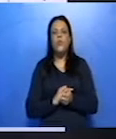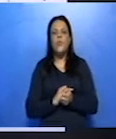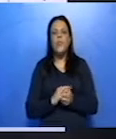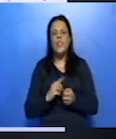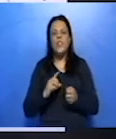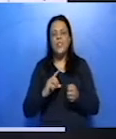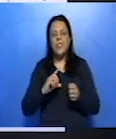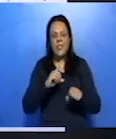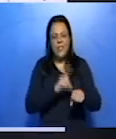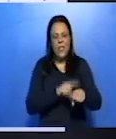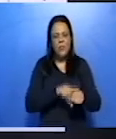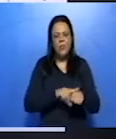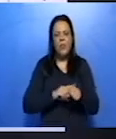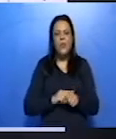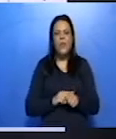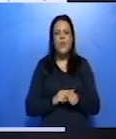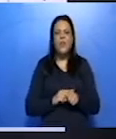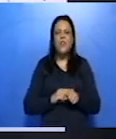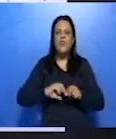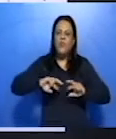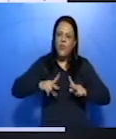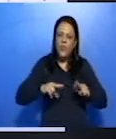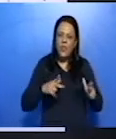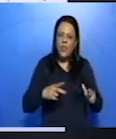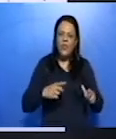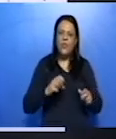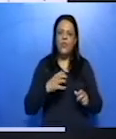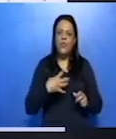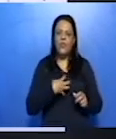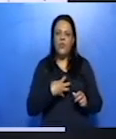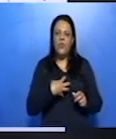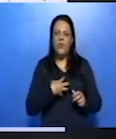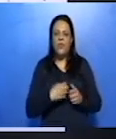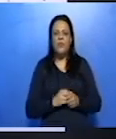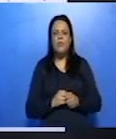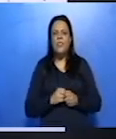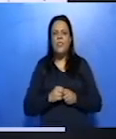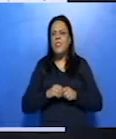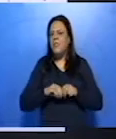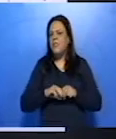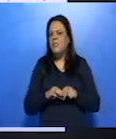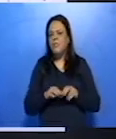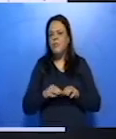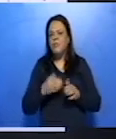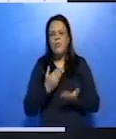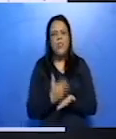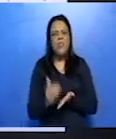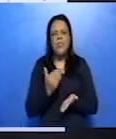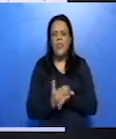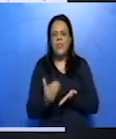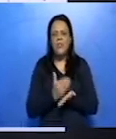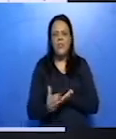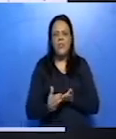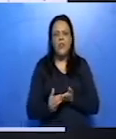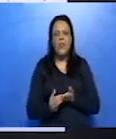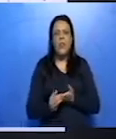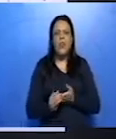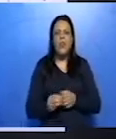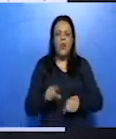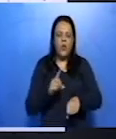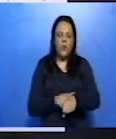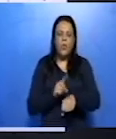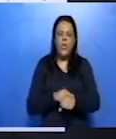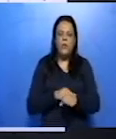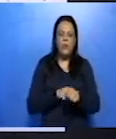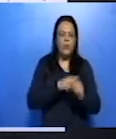da velocidade sempre igual. Independente de nossos sentimentos. É o tempo medido pelo relógio e pelo